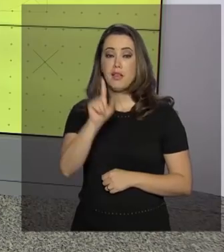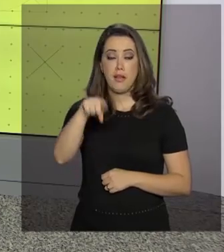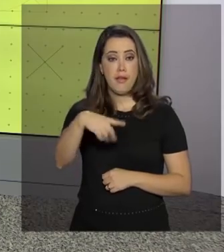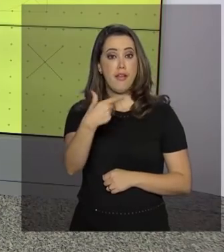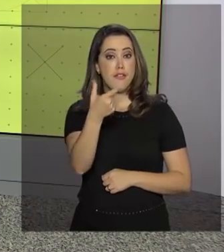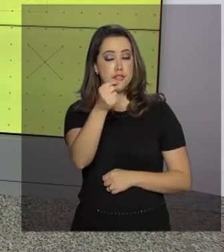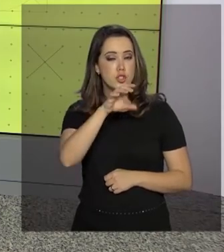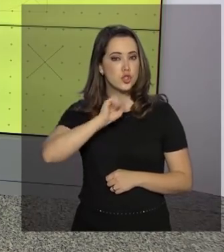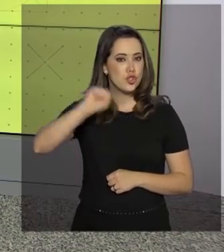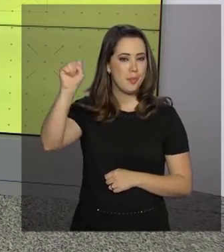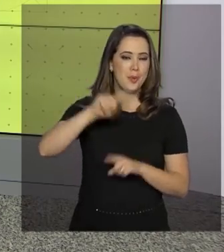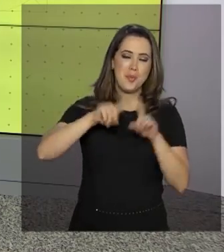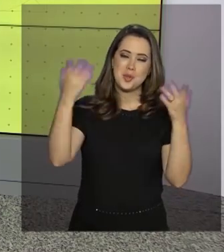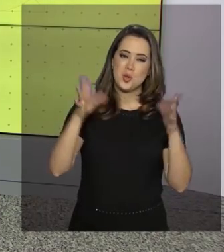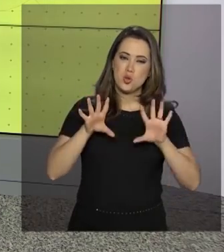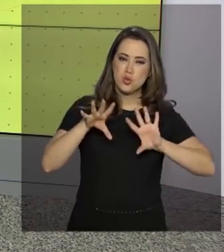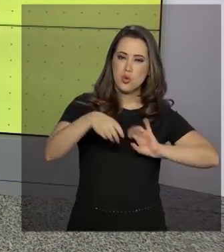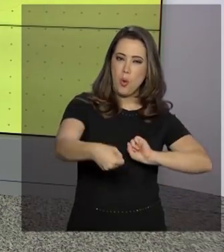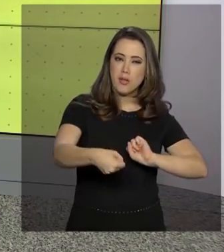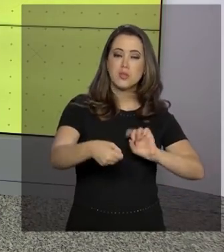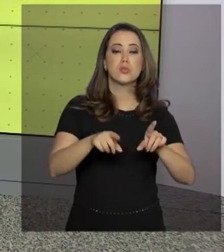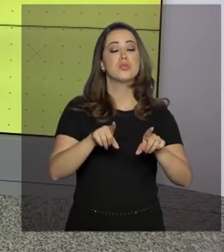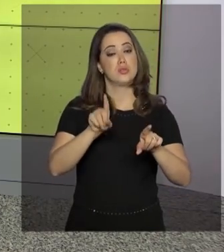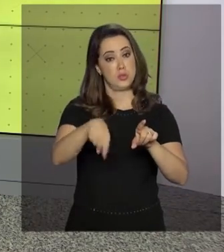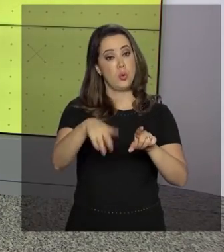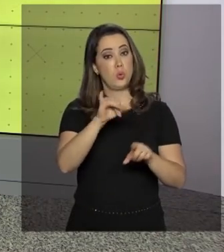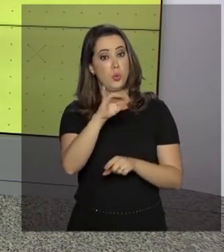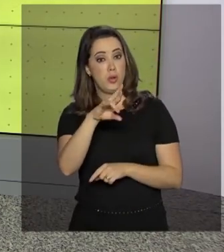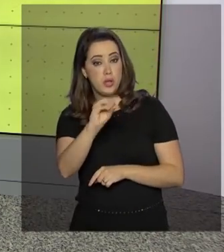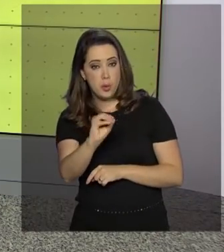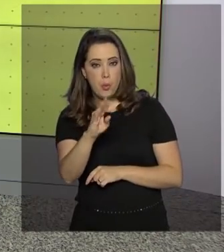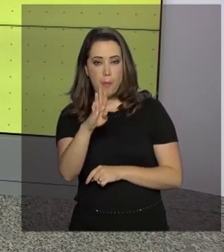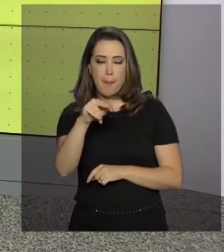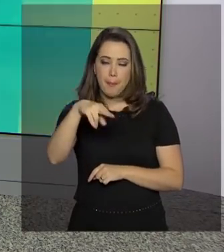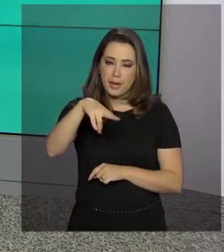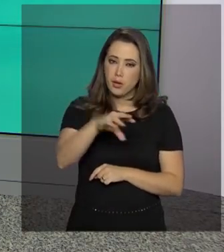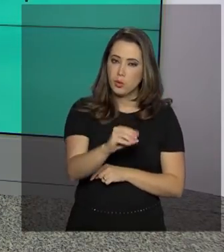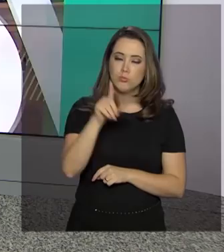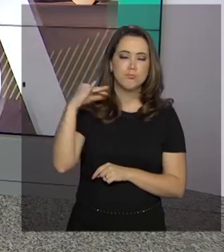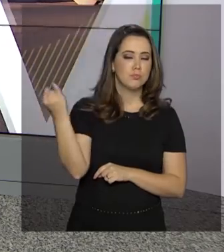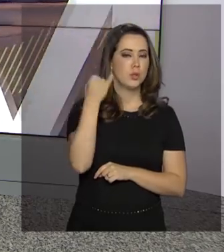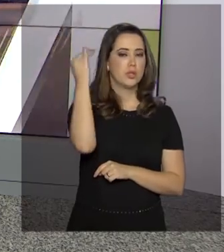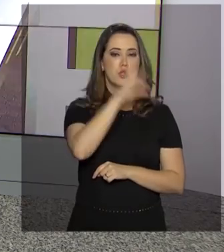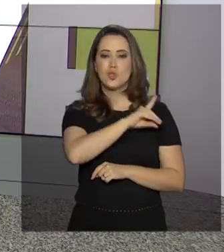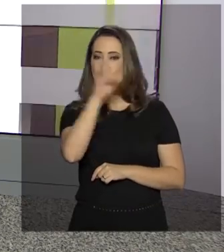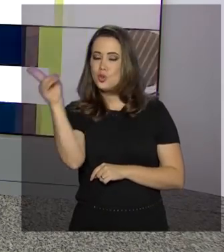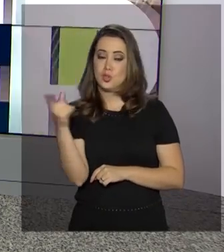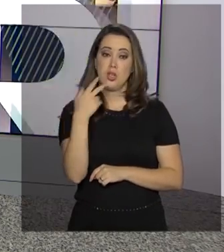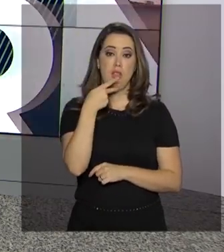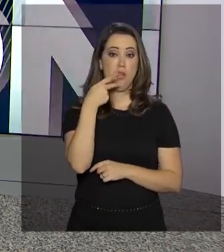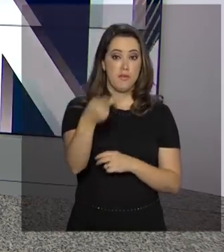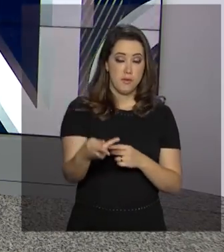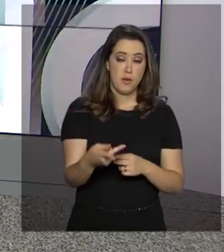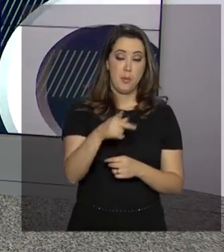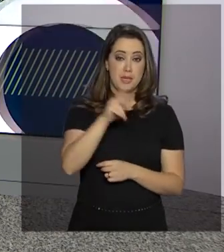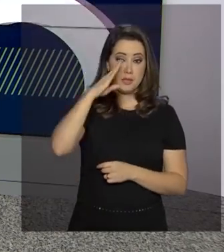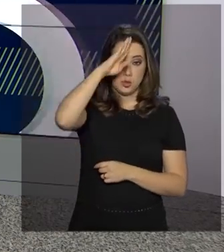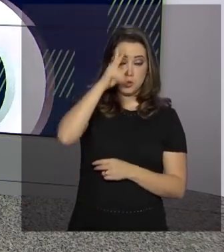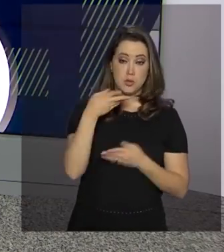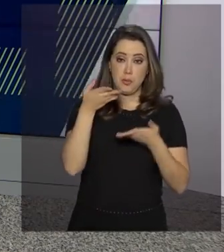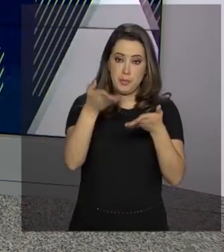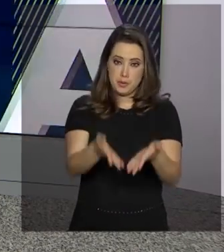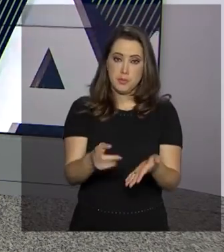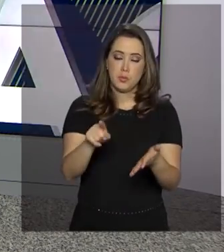alunos do Instituto Rio Branco marcou a data e o presidente Jair Bolsonaro participou. No discurso, pediu aos futuros